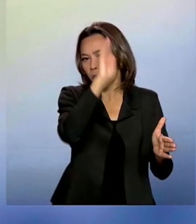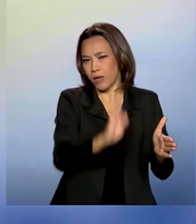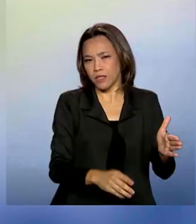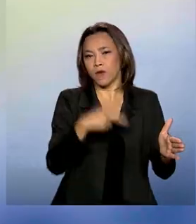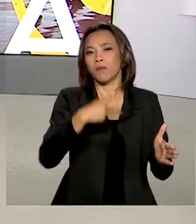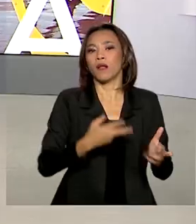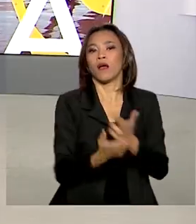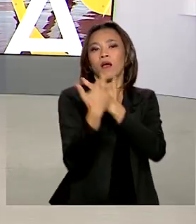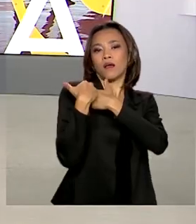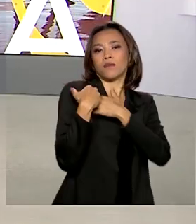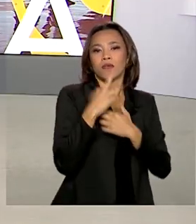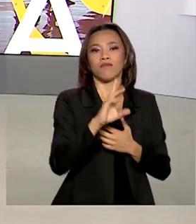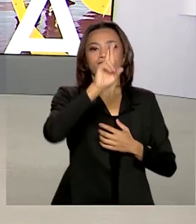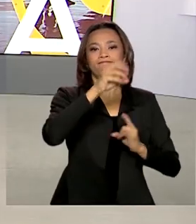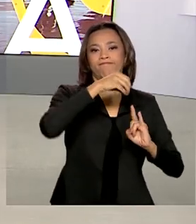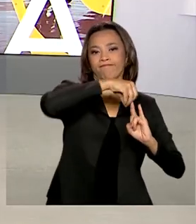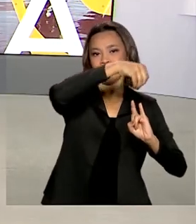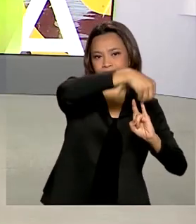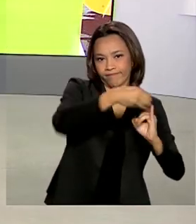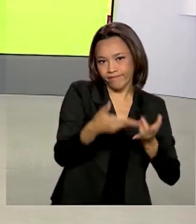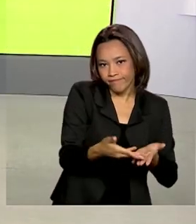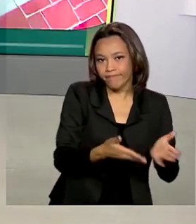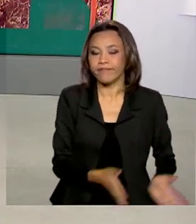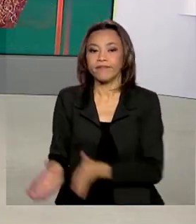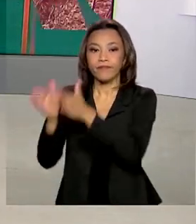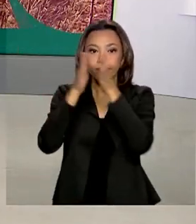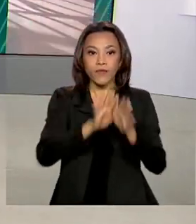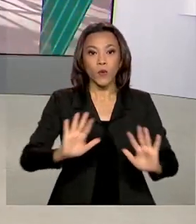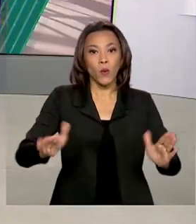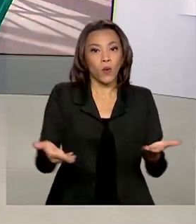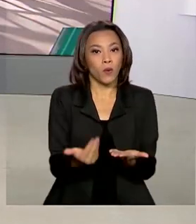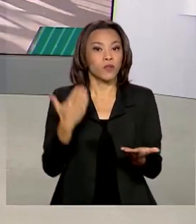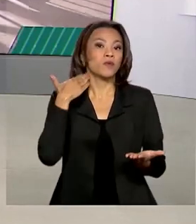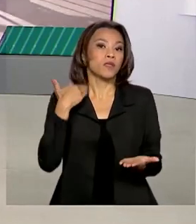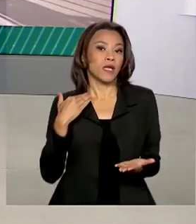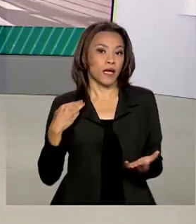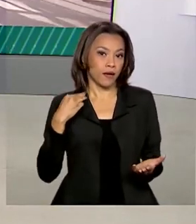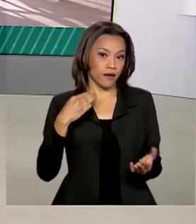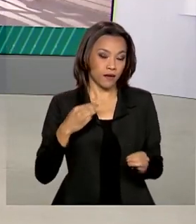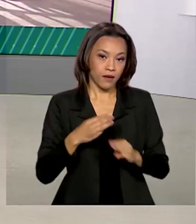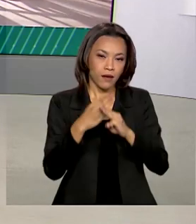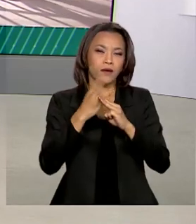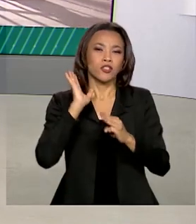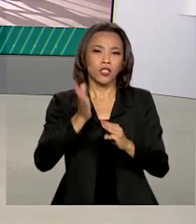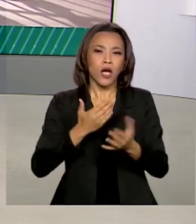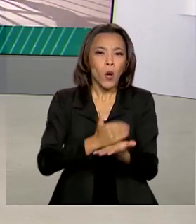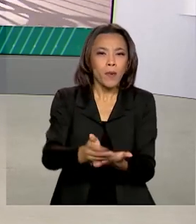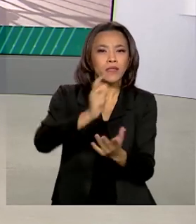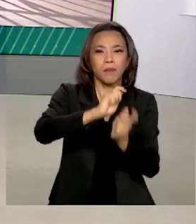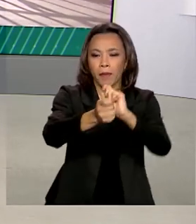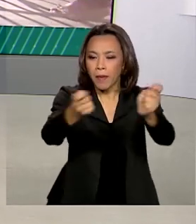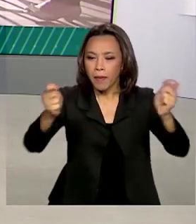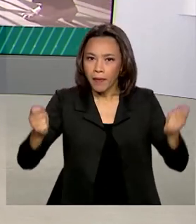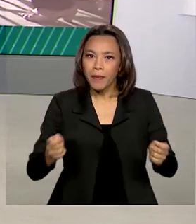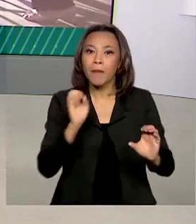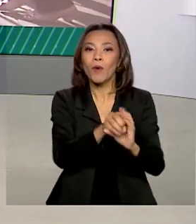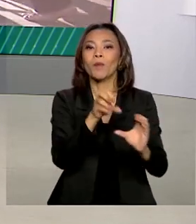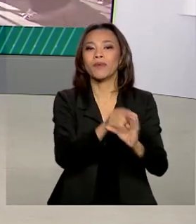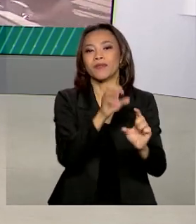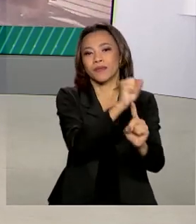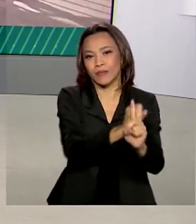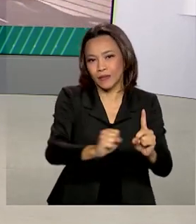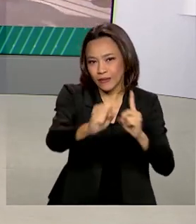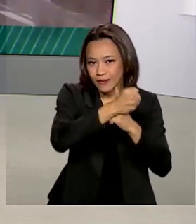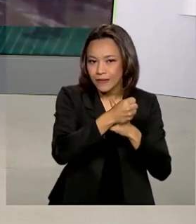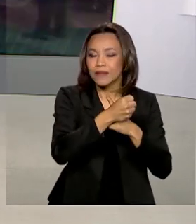Fiocruz. A Caixa começa a pagar hoje o abono salarial pela poupança social digital. Vamos saber as informações